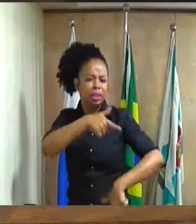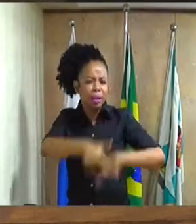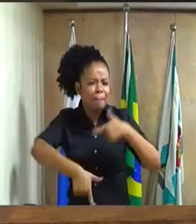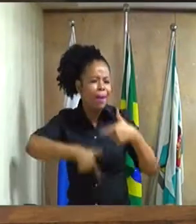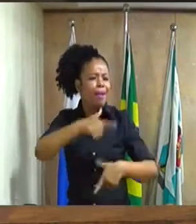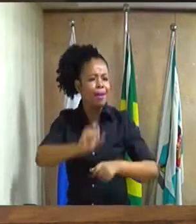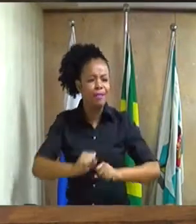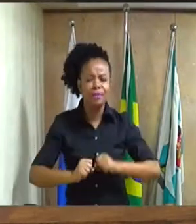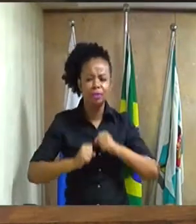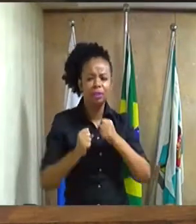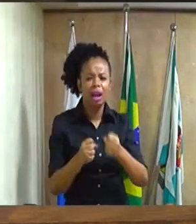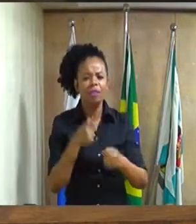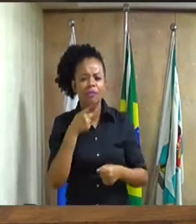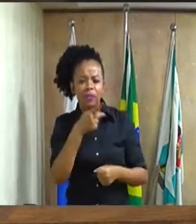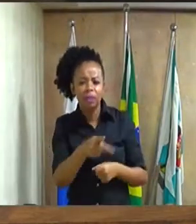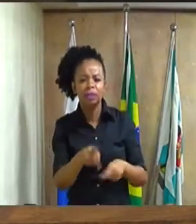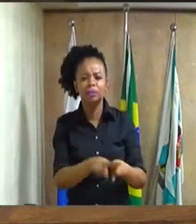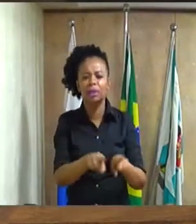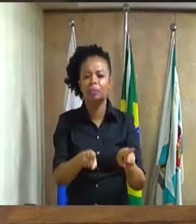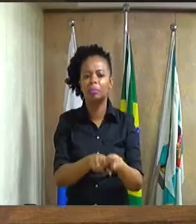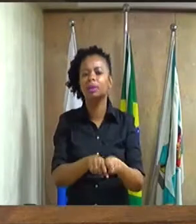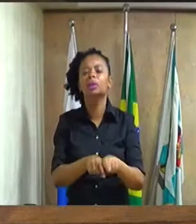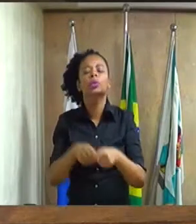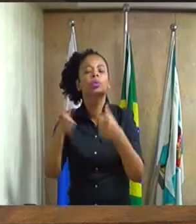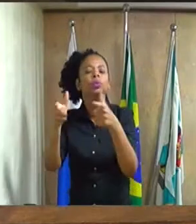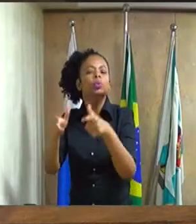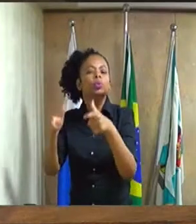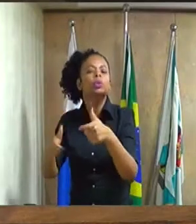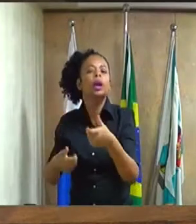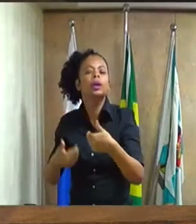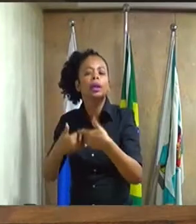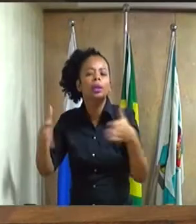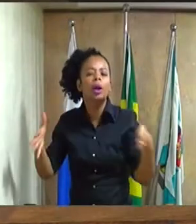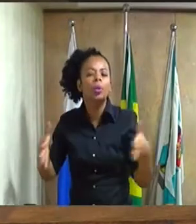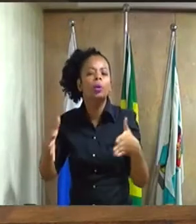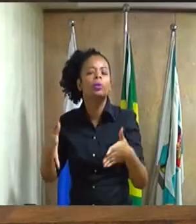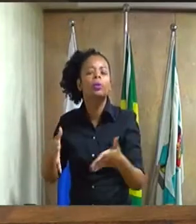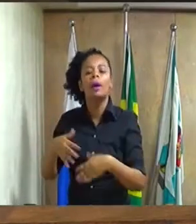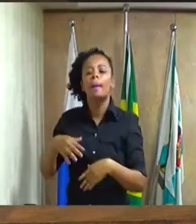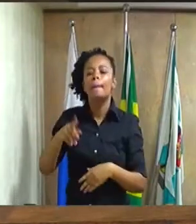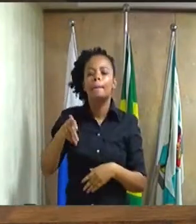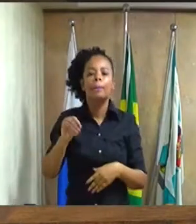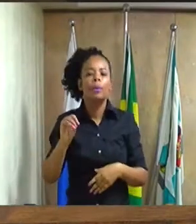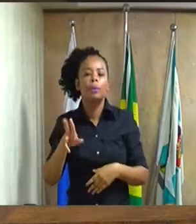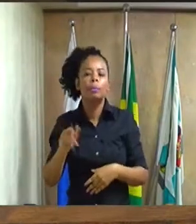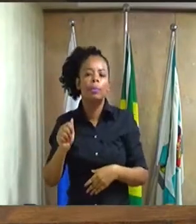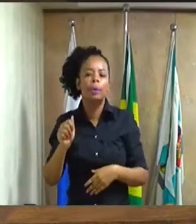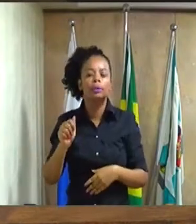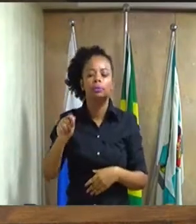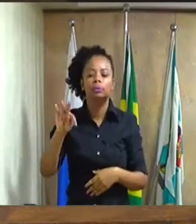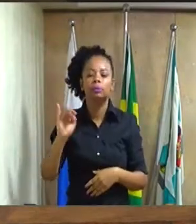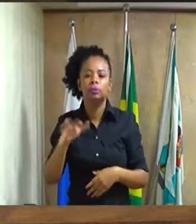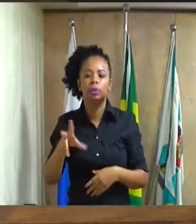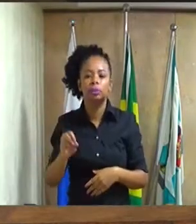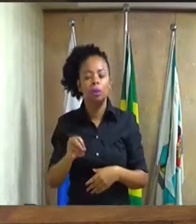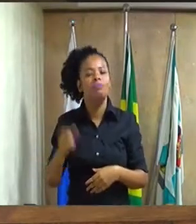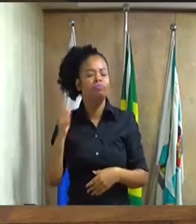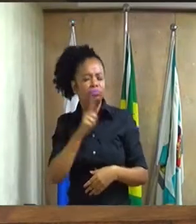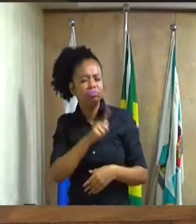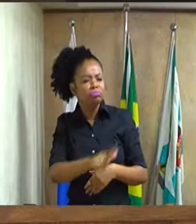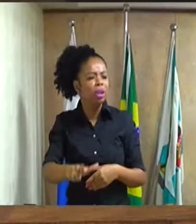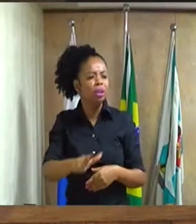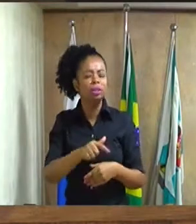sobre o povo para o Beto. Aquilo ali foi uma grande vitória para o município do Caxias e para a